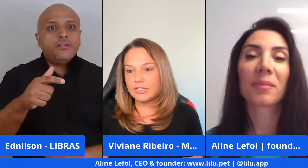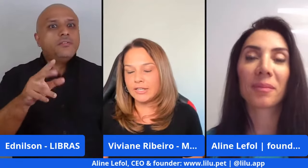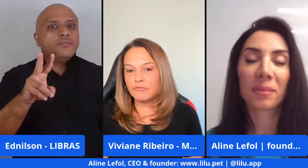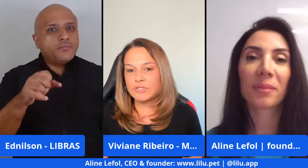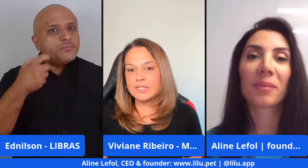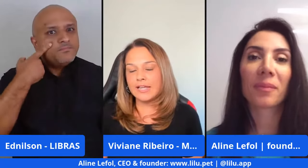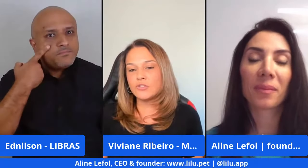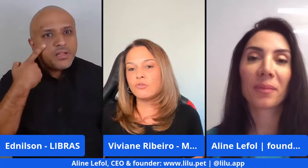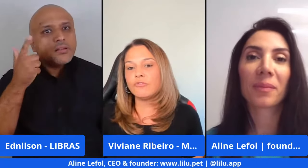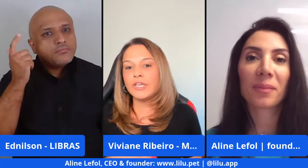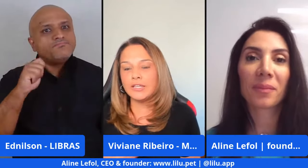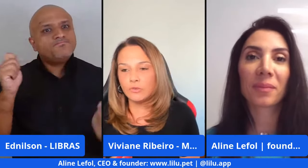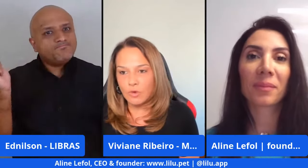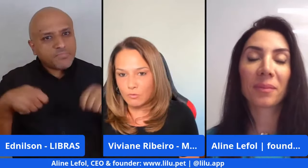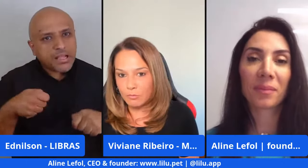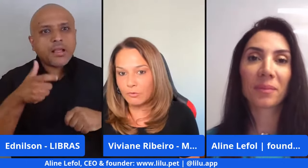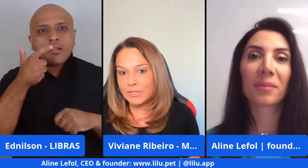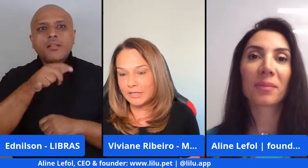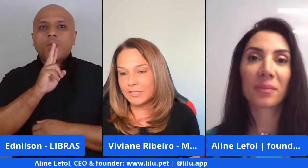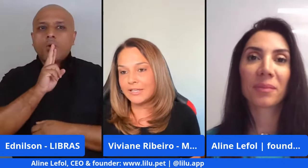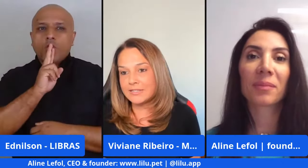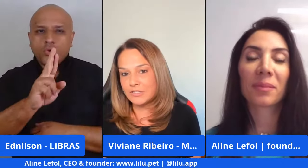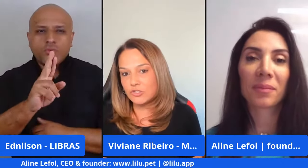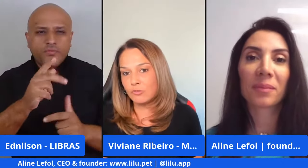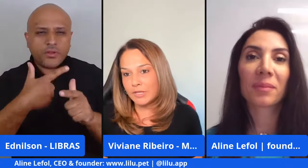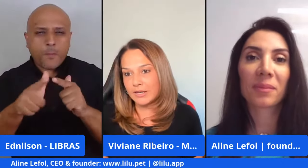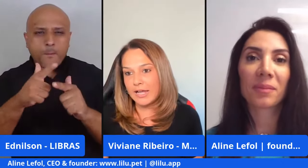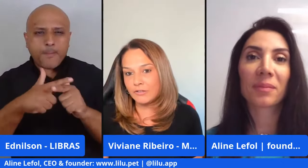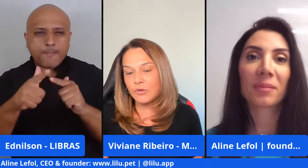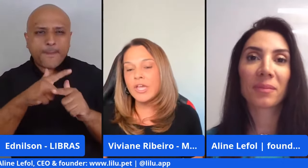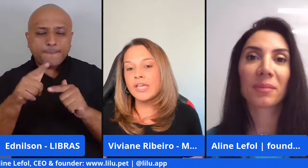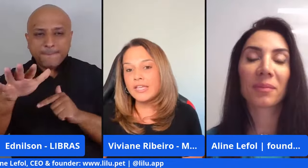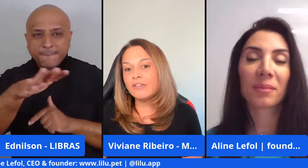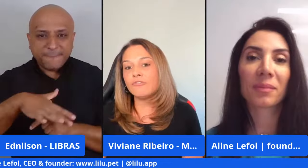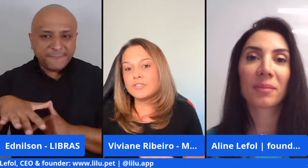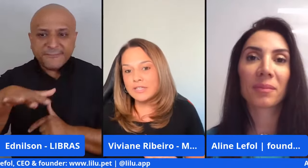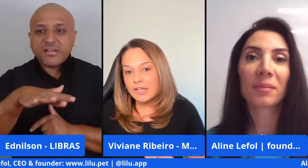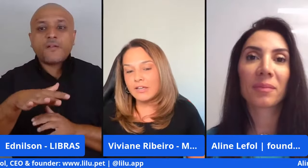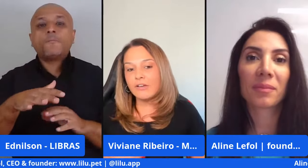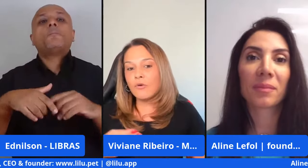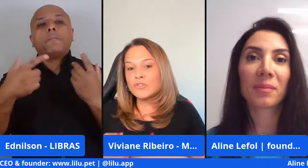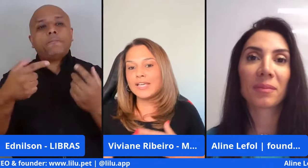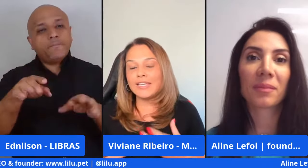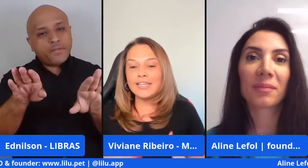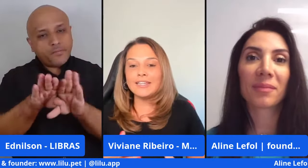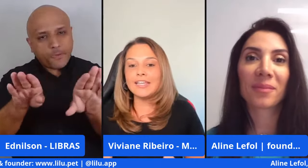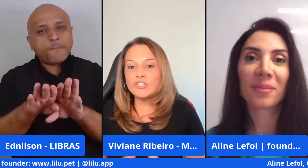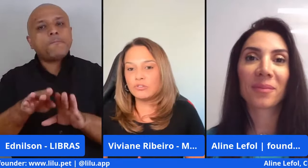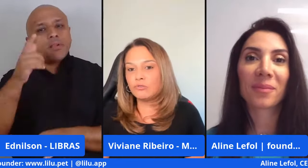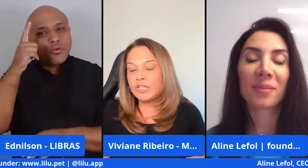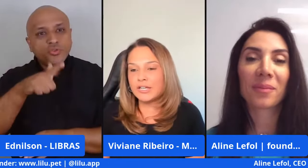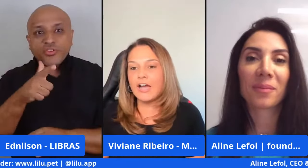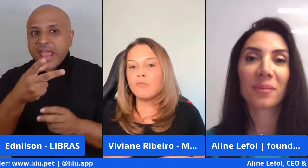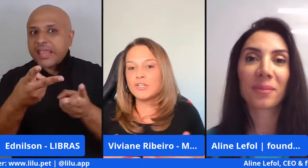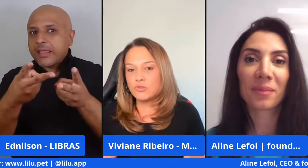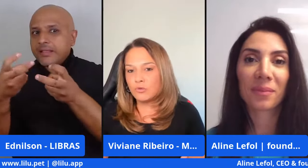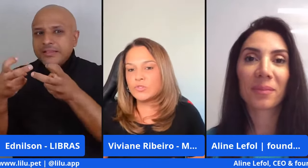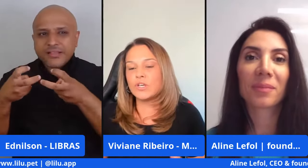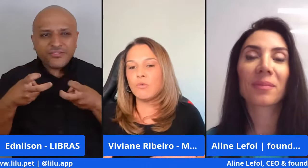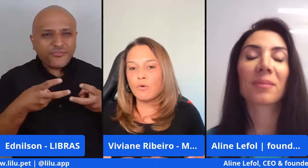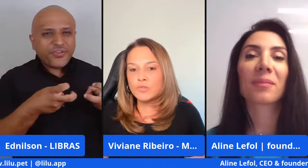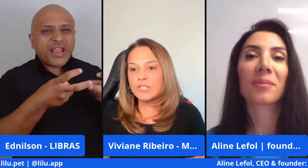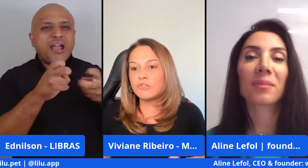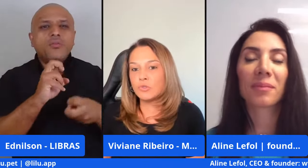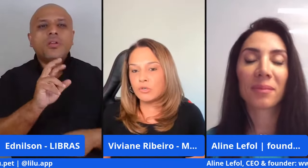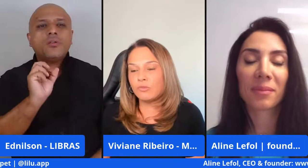um encaixe ali, né? Que você está resolvendo um problema que existe no mercado, e você consegue identificar uma